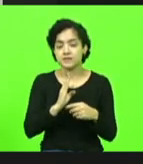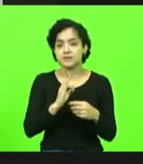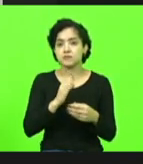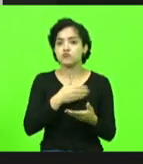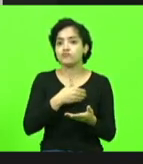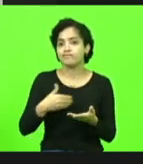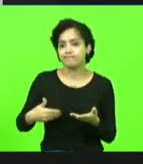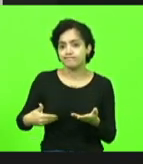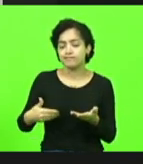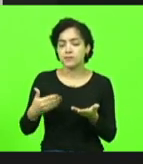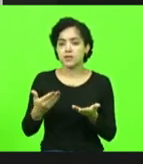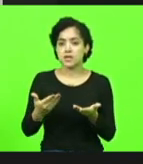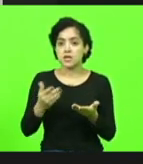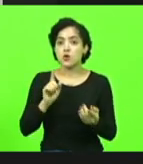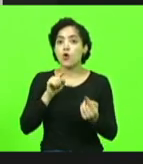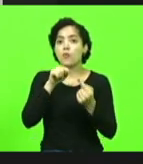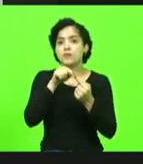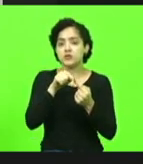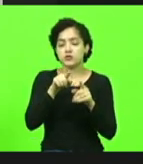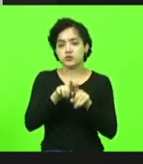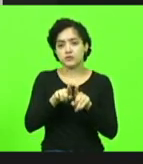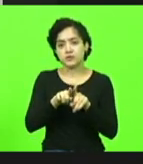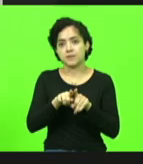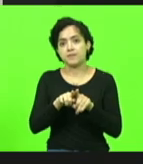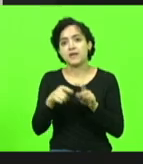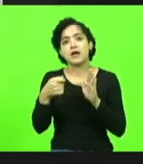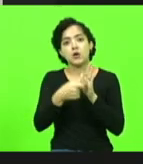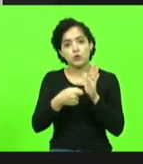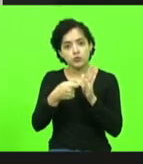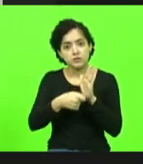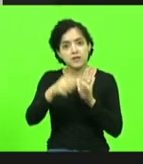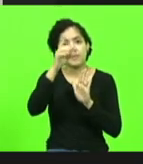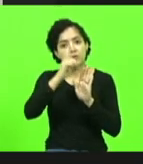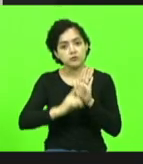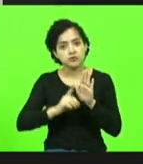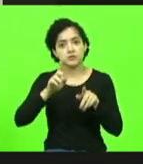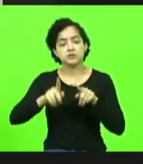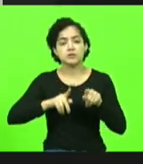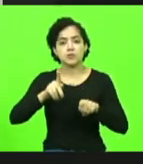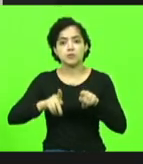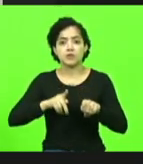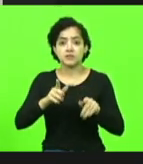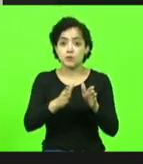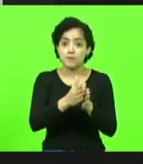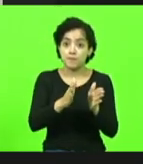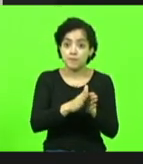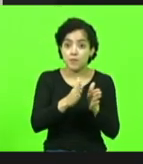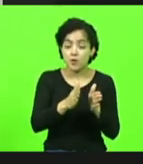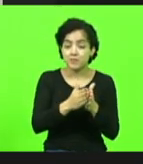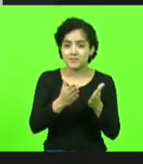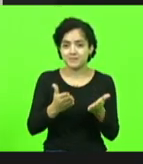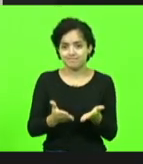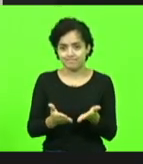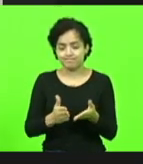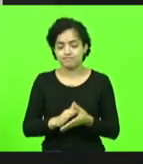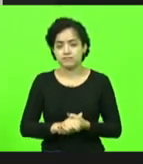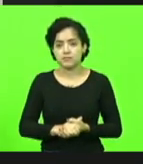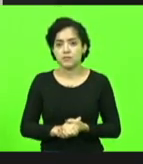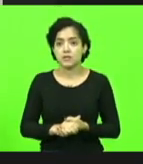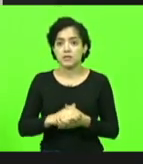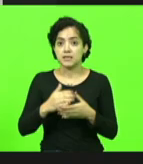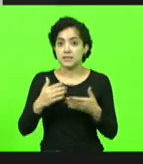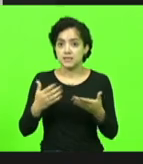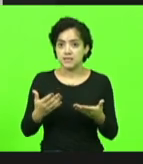e que teve como objetivo também a lutar pelos direitos da população, pobre e menos favorecida. E é